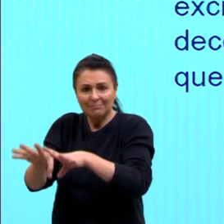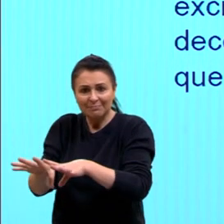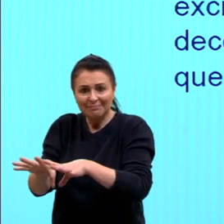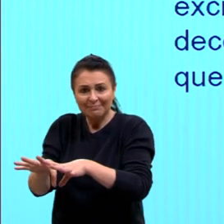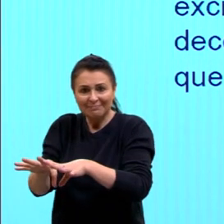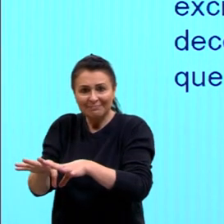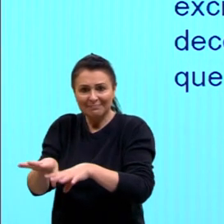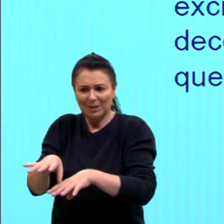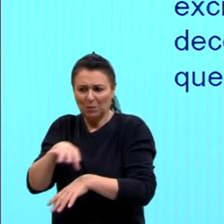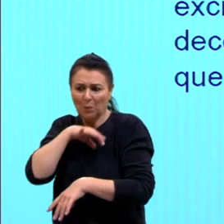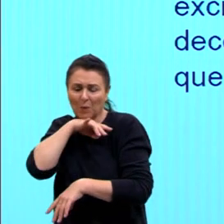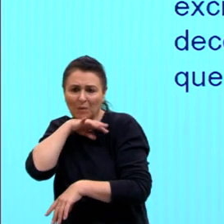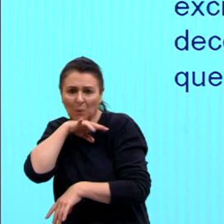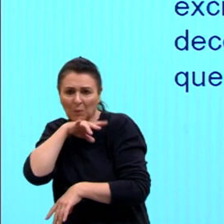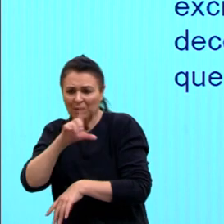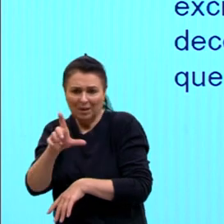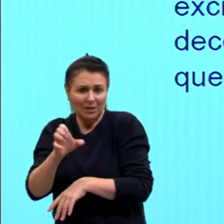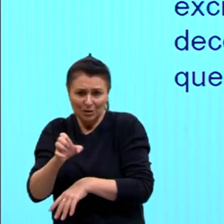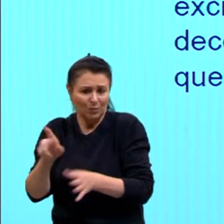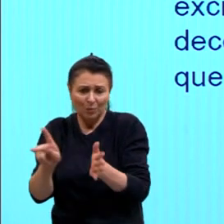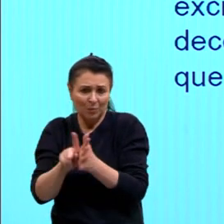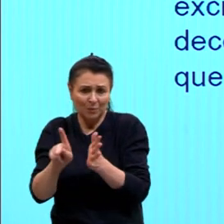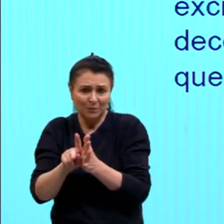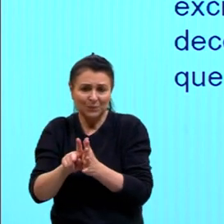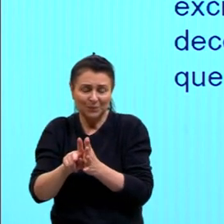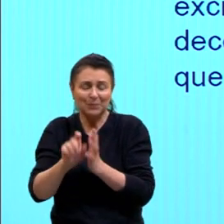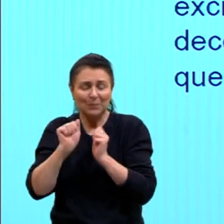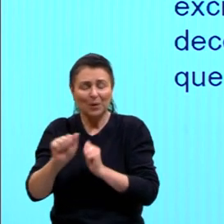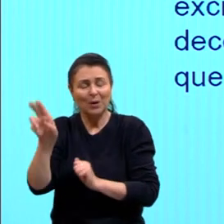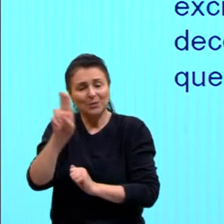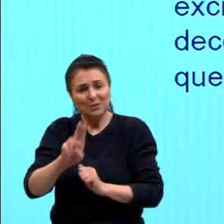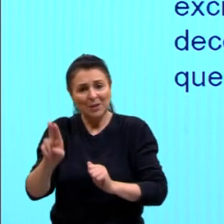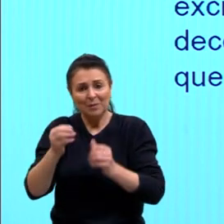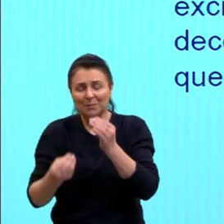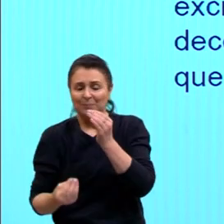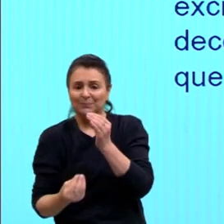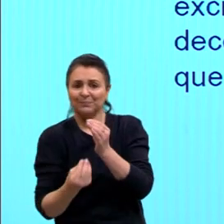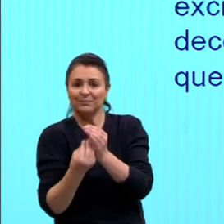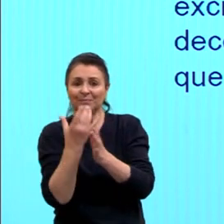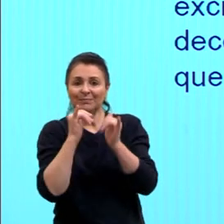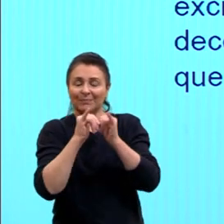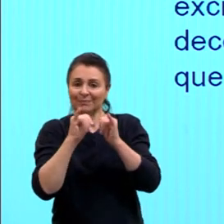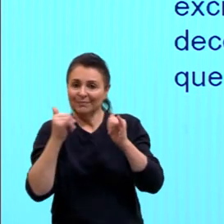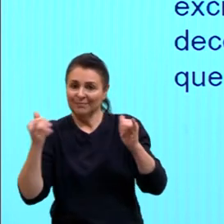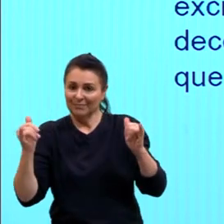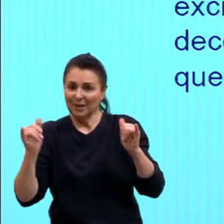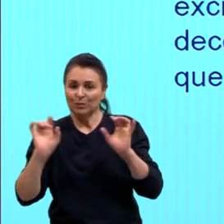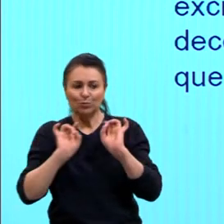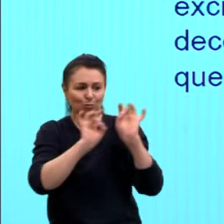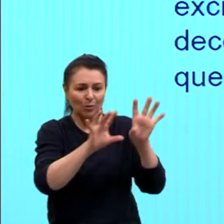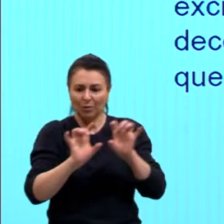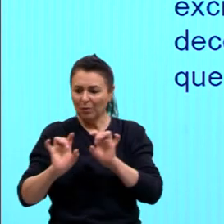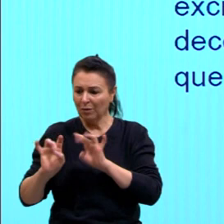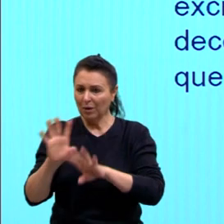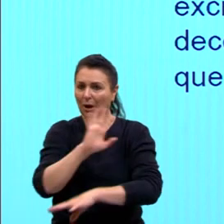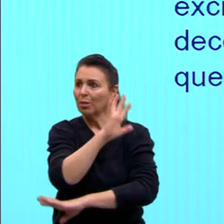seria algo aí que eu estaria utilizando, jogando no ambiente de forma